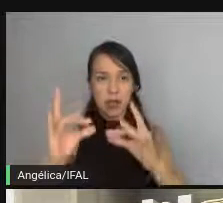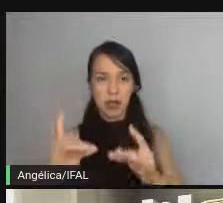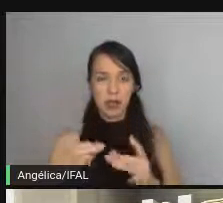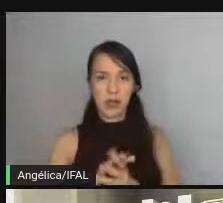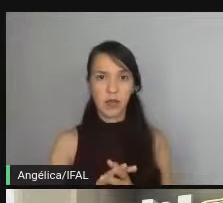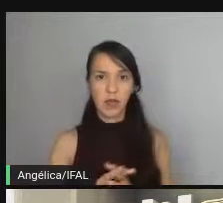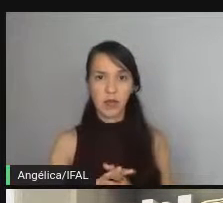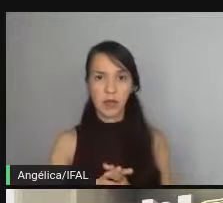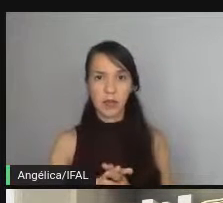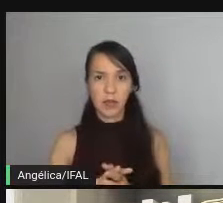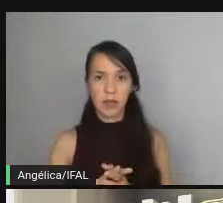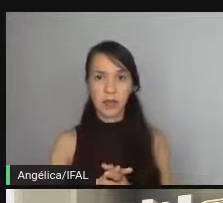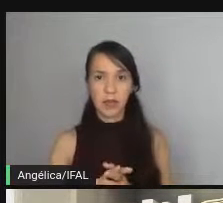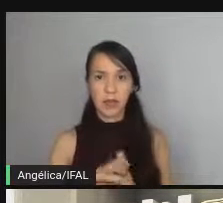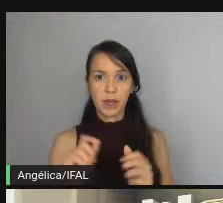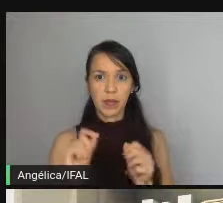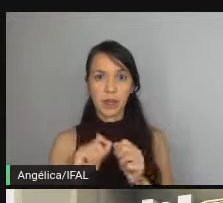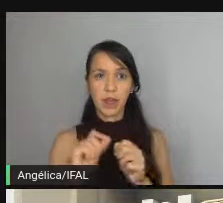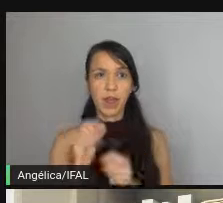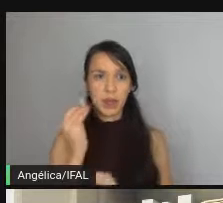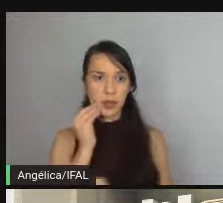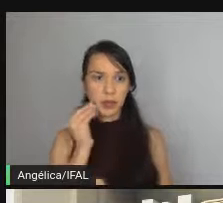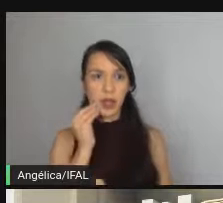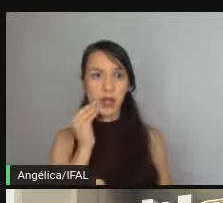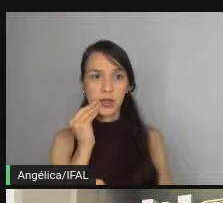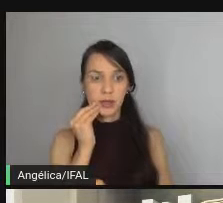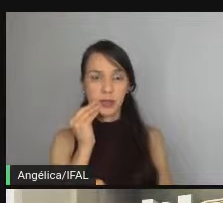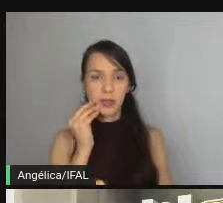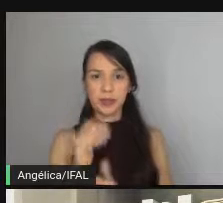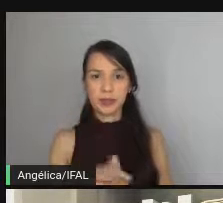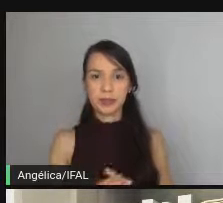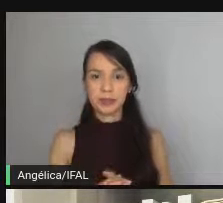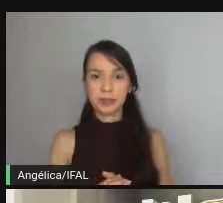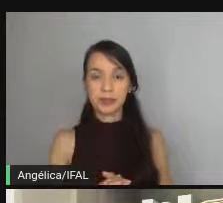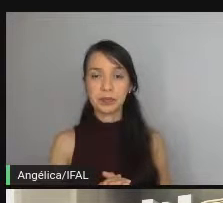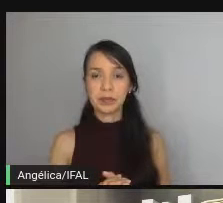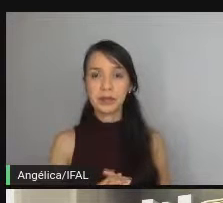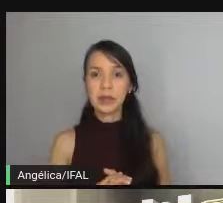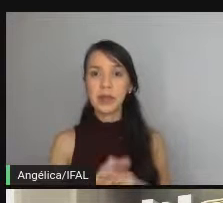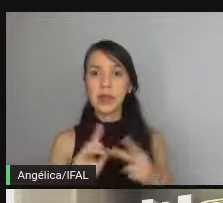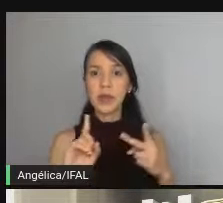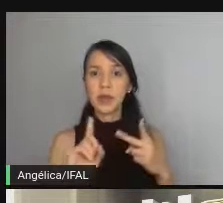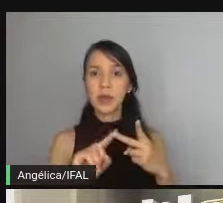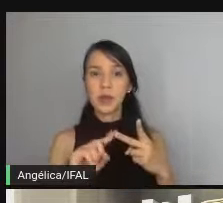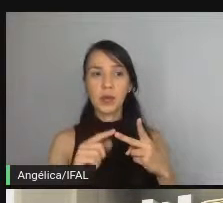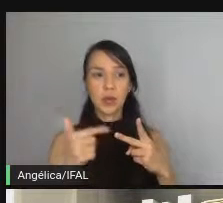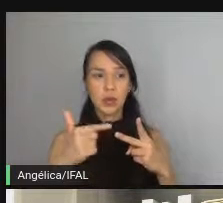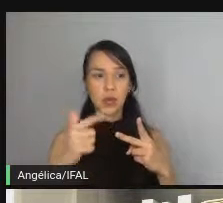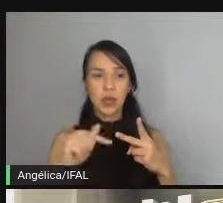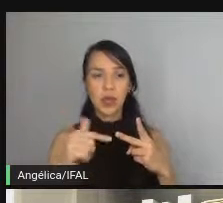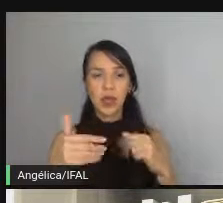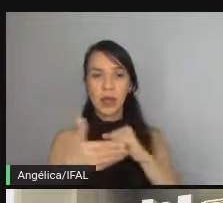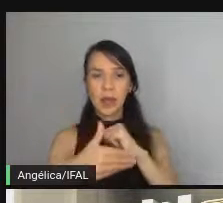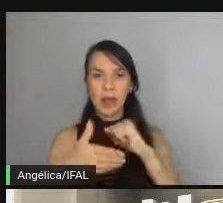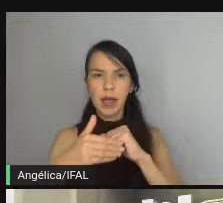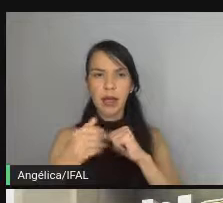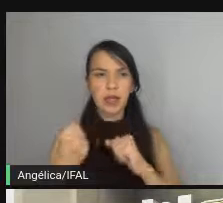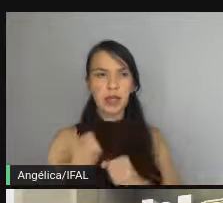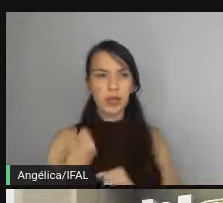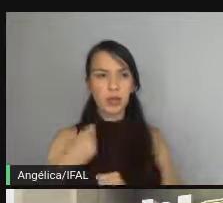e aplicar no teste e aplicar como teste e é o segundo cenário pode ser o da base com vírgula